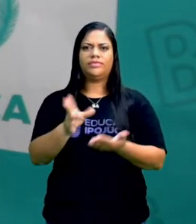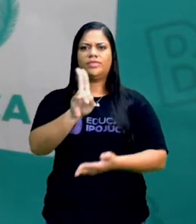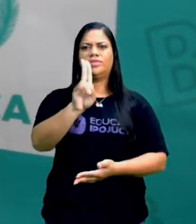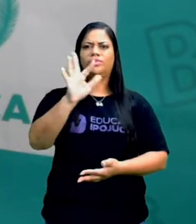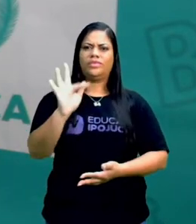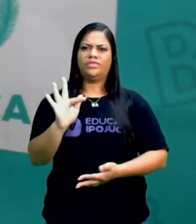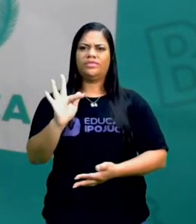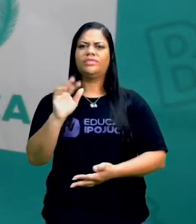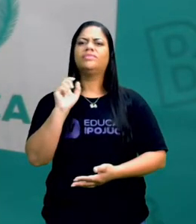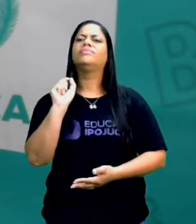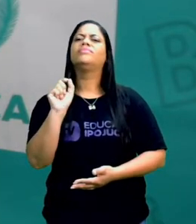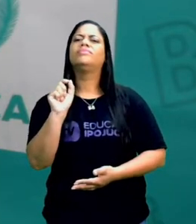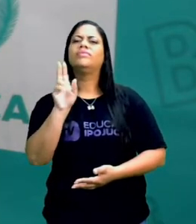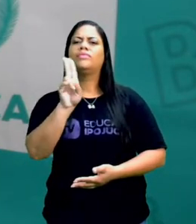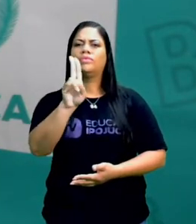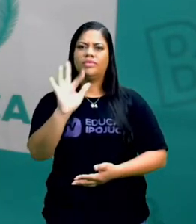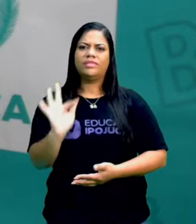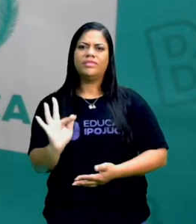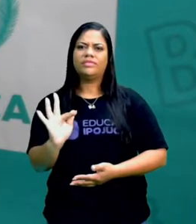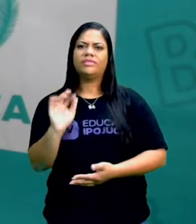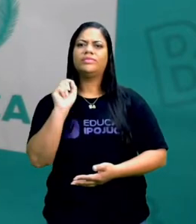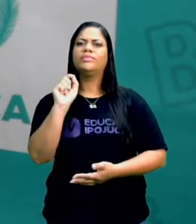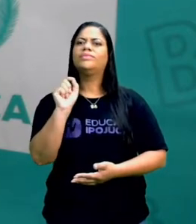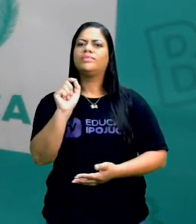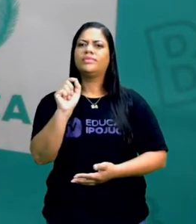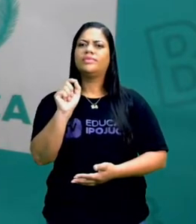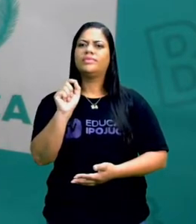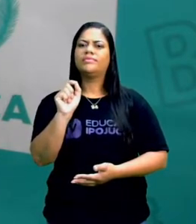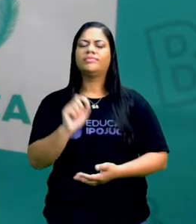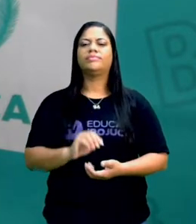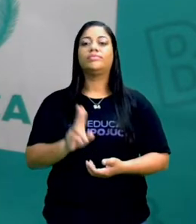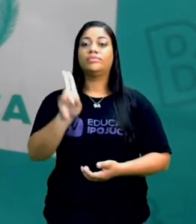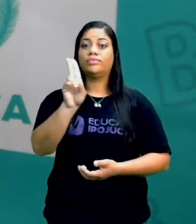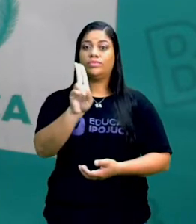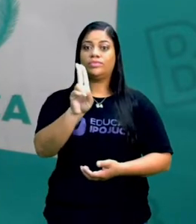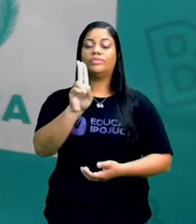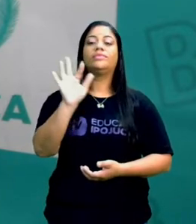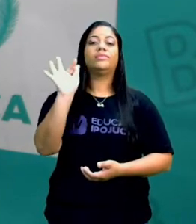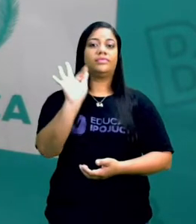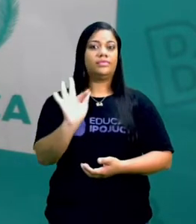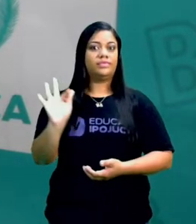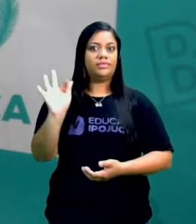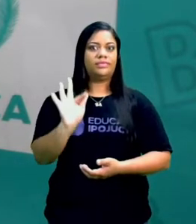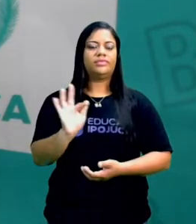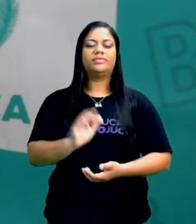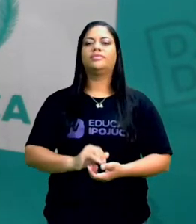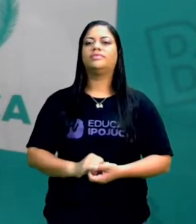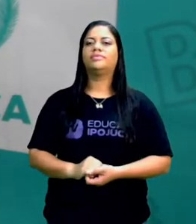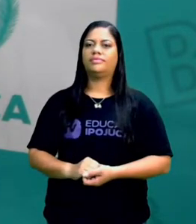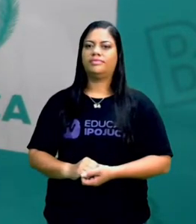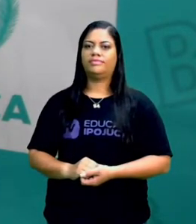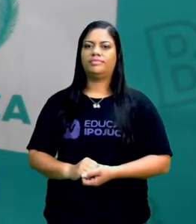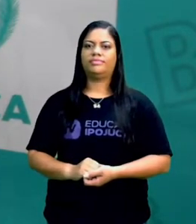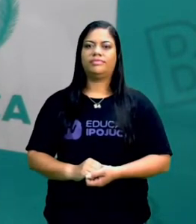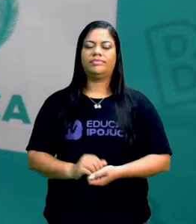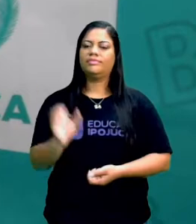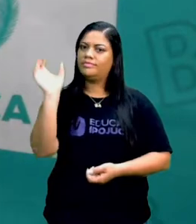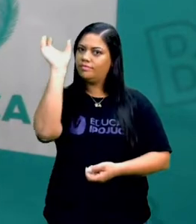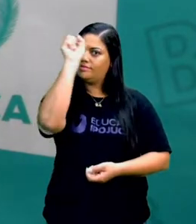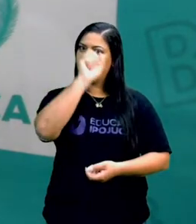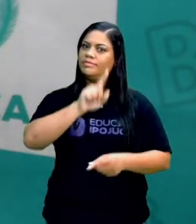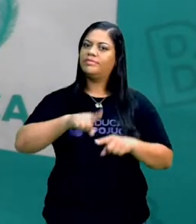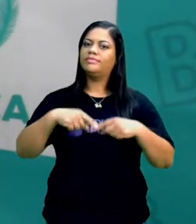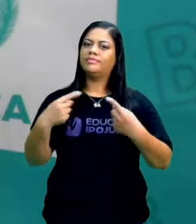UF, o que é UF? O que é a unidade federal? Então hoje a gente vai entender um pouco mais sobre unidades